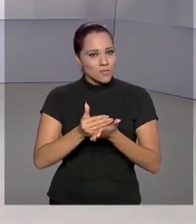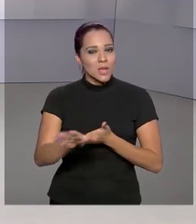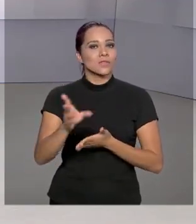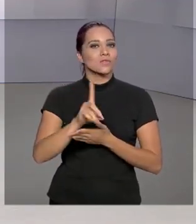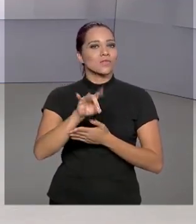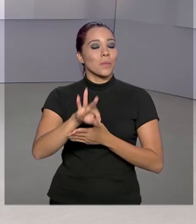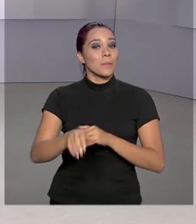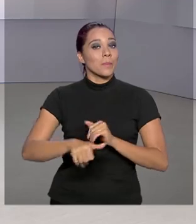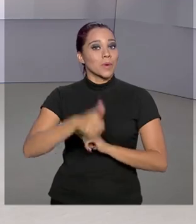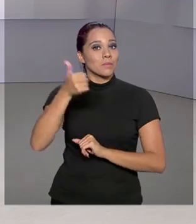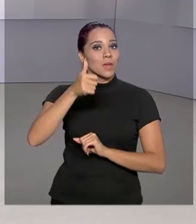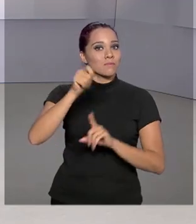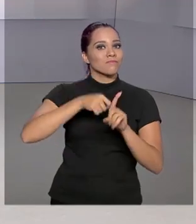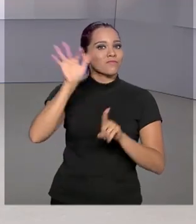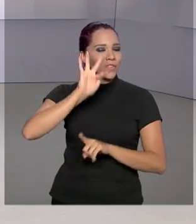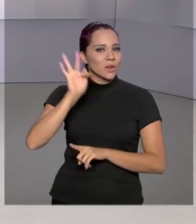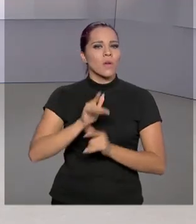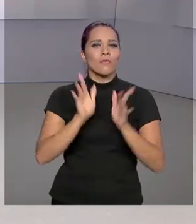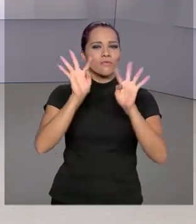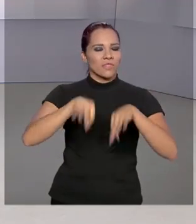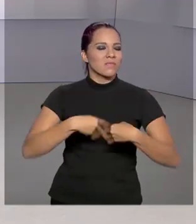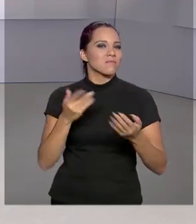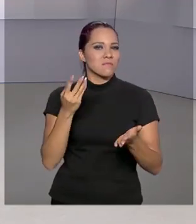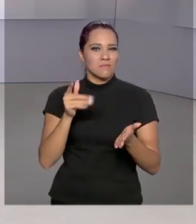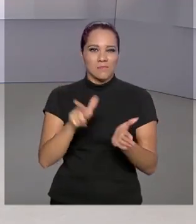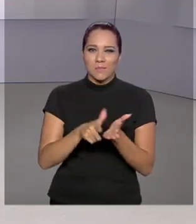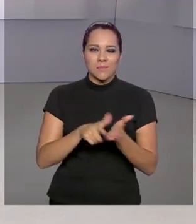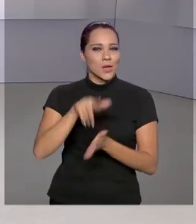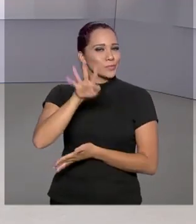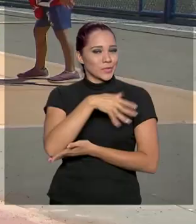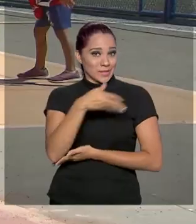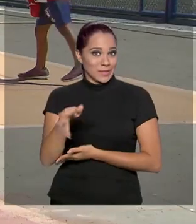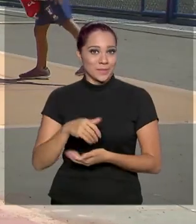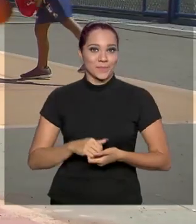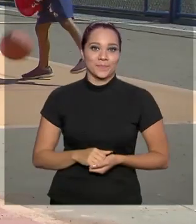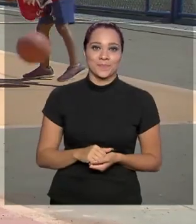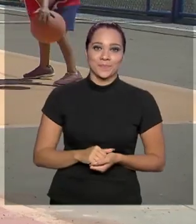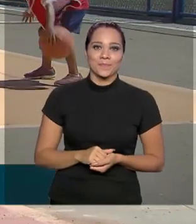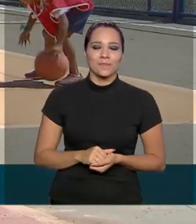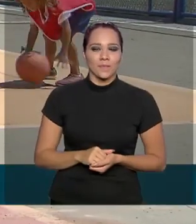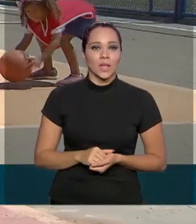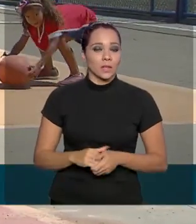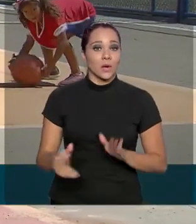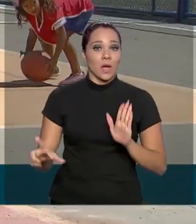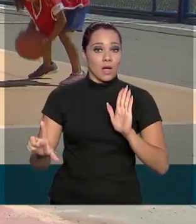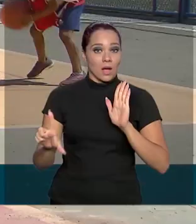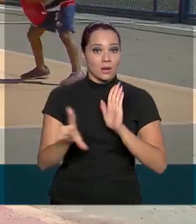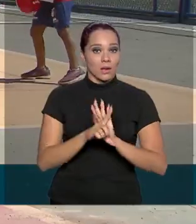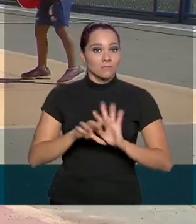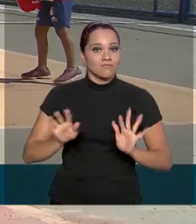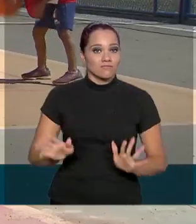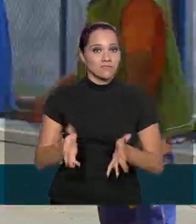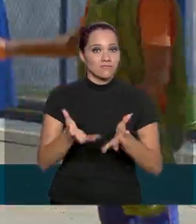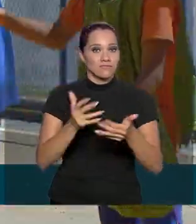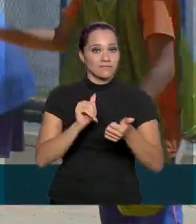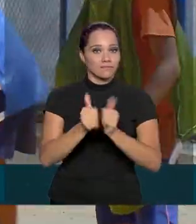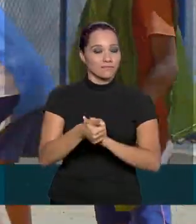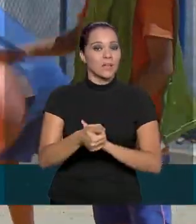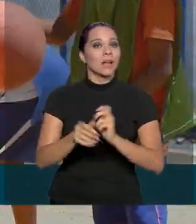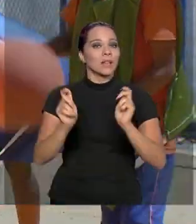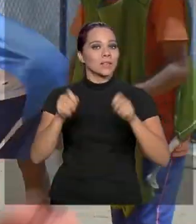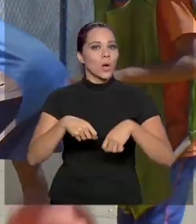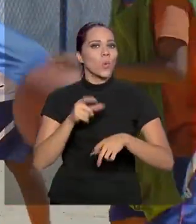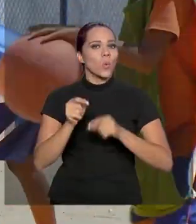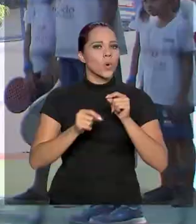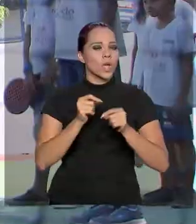no dia 1º de fevereiro. É o fim dos papéis e planilhas. A Lei de Incentivo ao Esporte permite